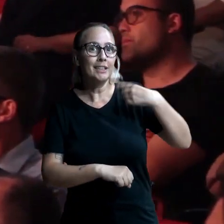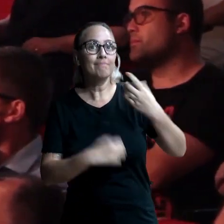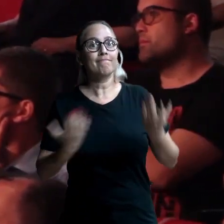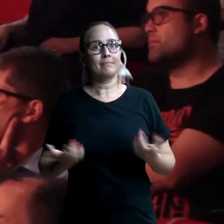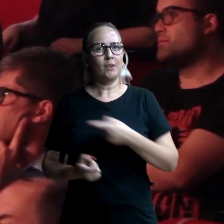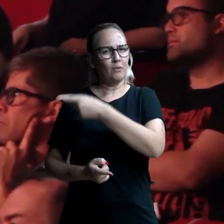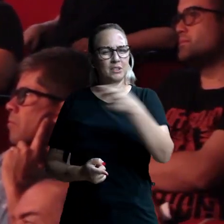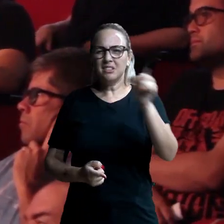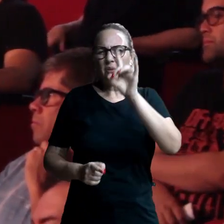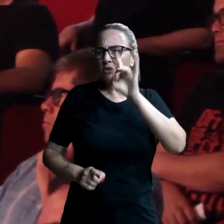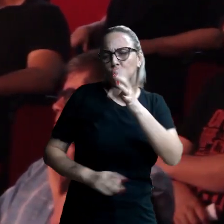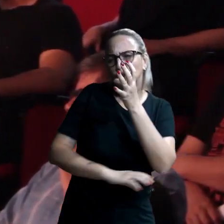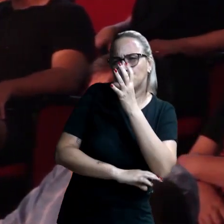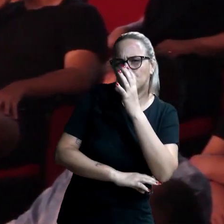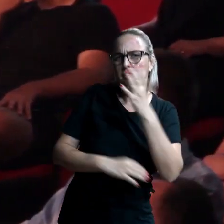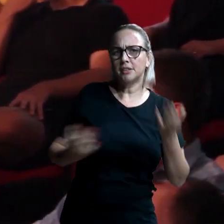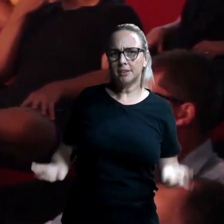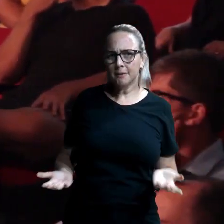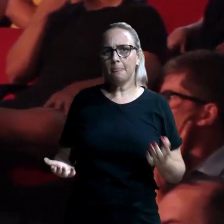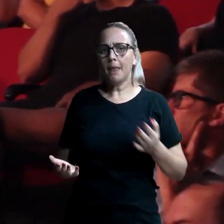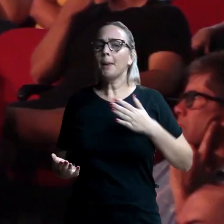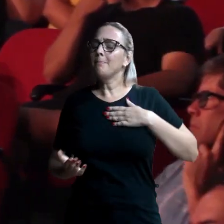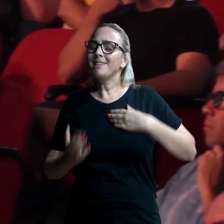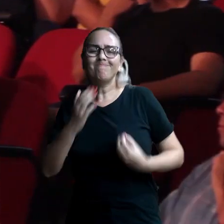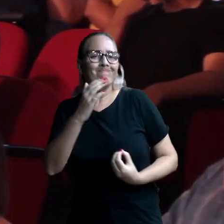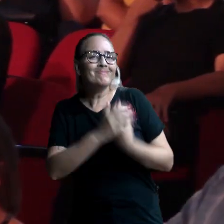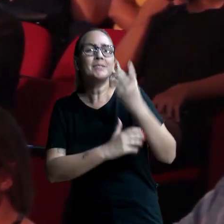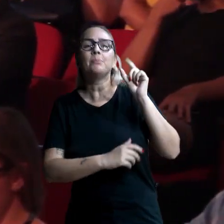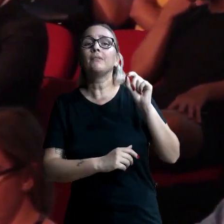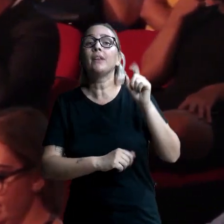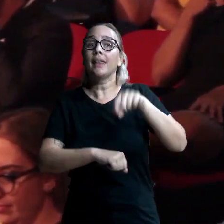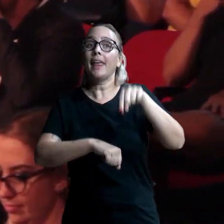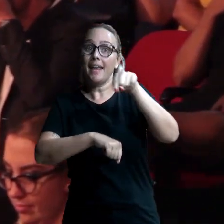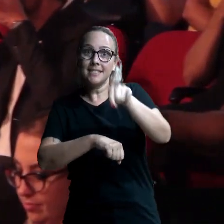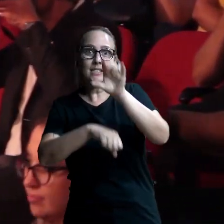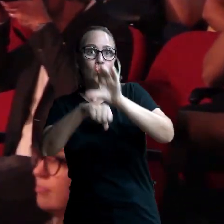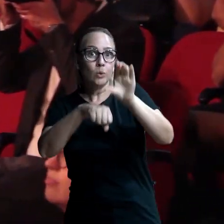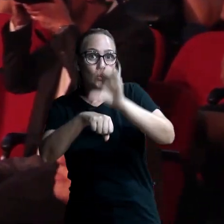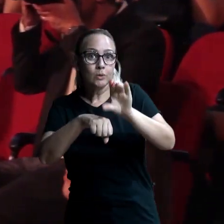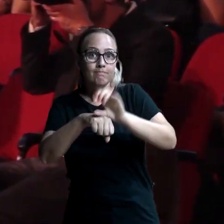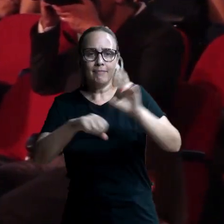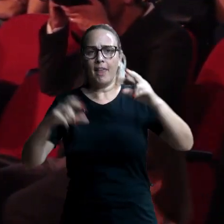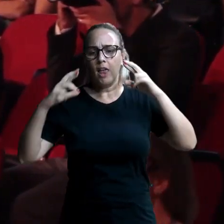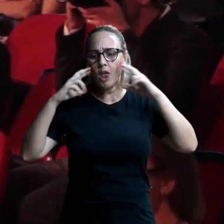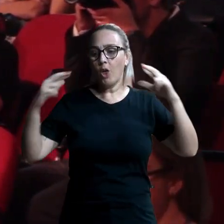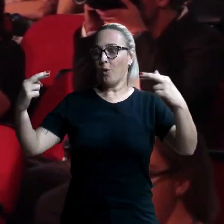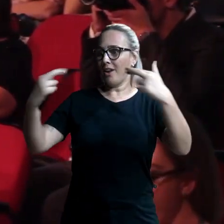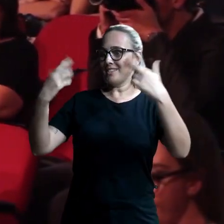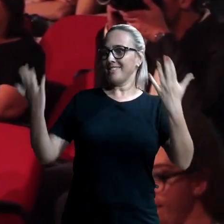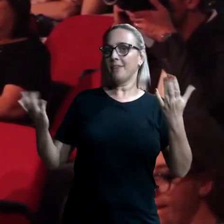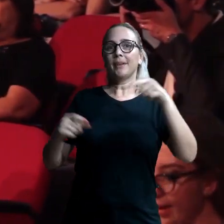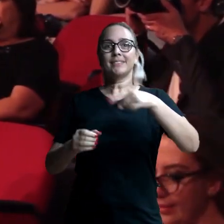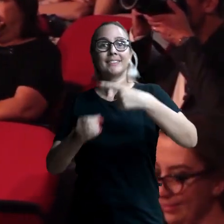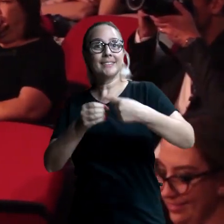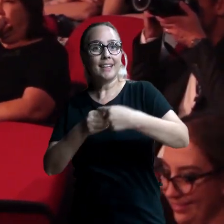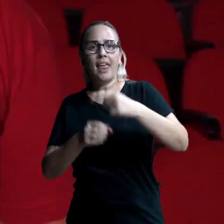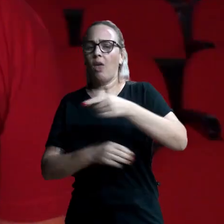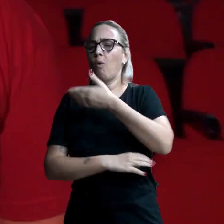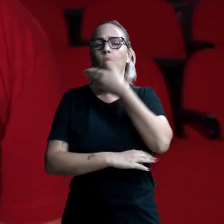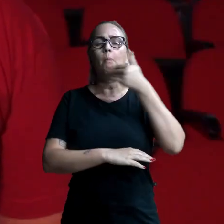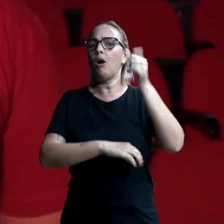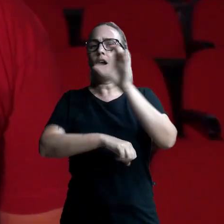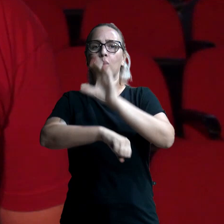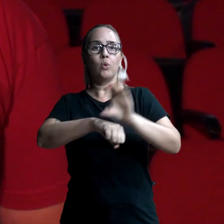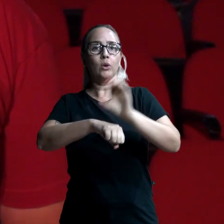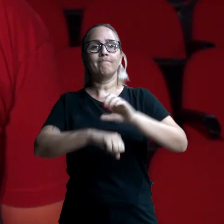Saibam que vocês fazem parte da história do curso de direito e vocês não são passageiros.